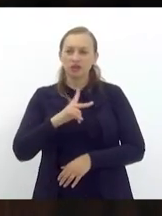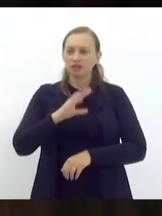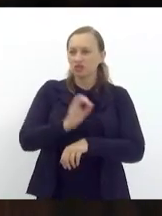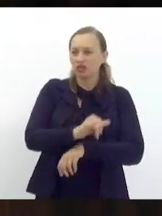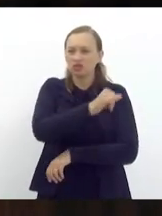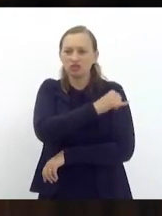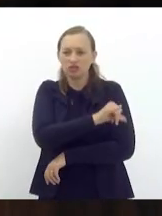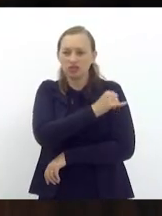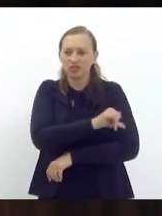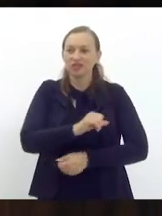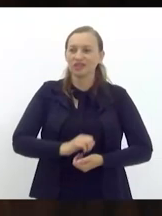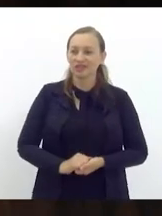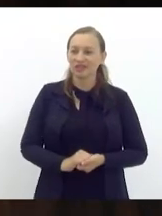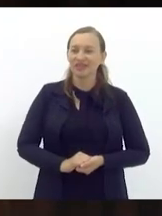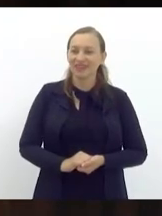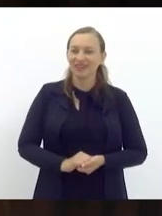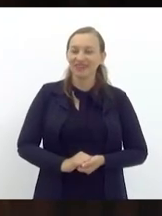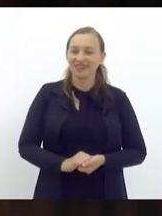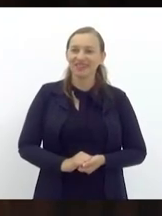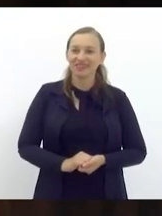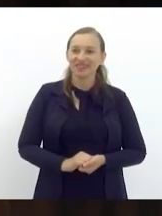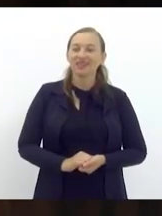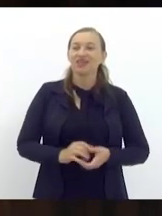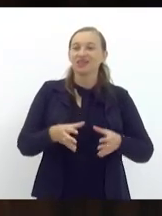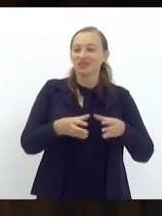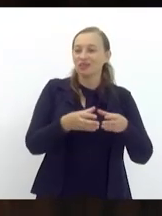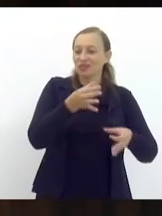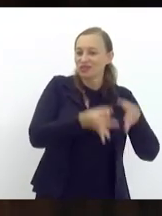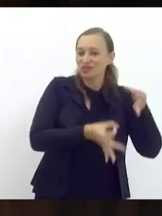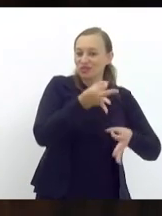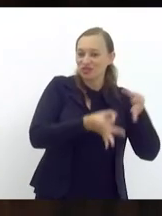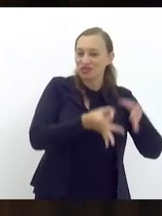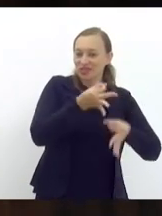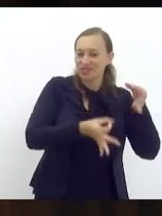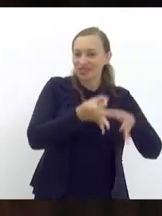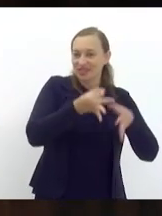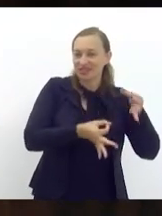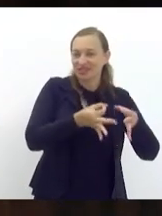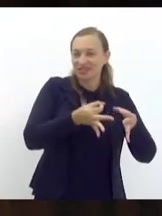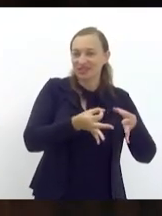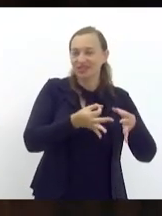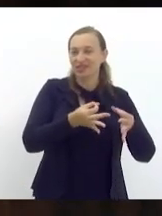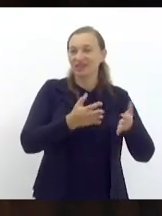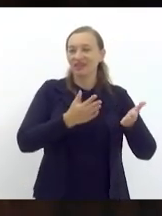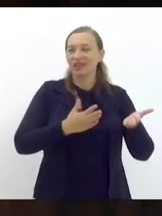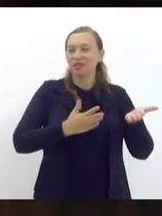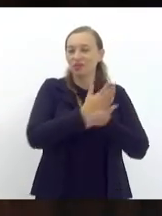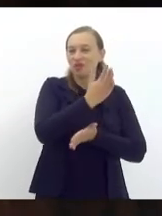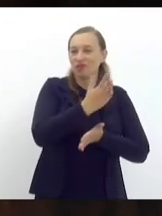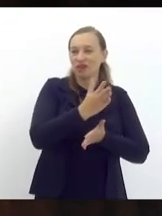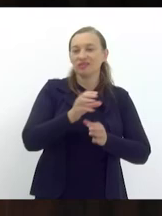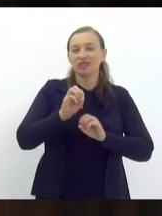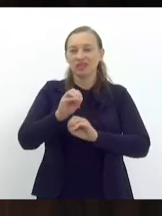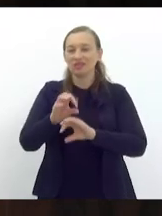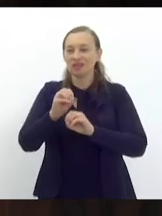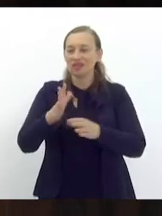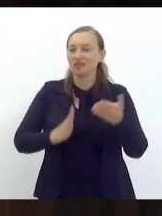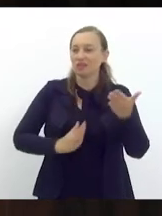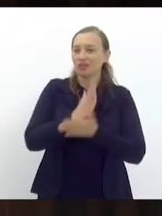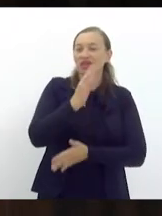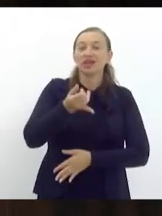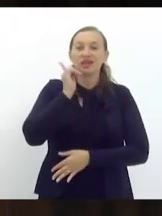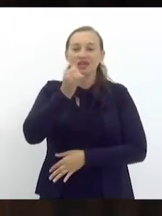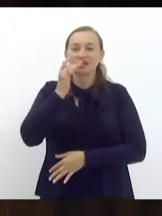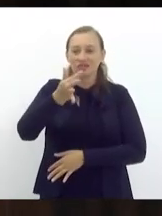pareceres das comissões de condição e justiça pela juridicidade favorável e de educação favorável relatou o deputado